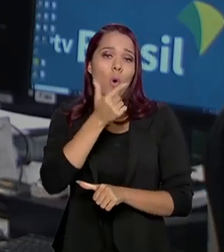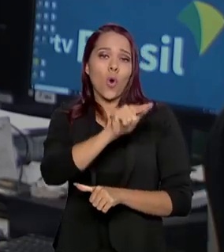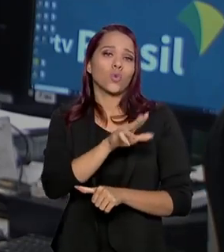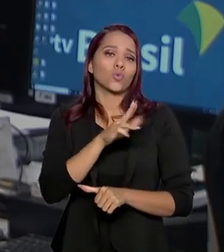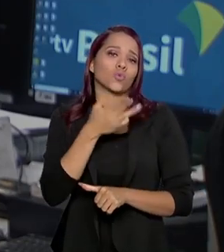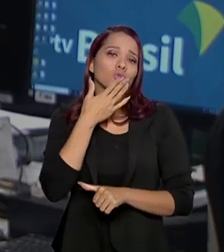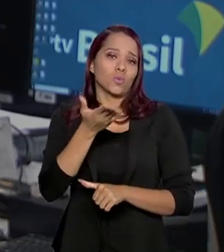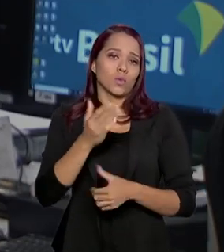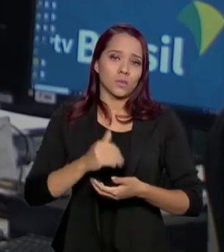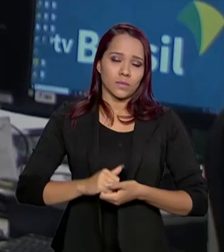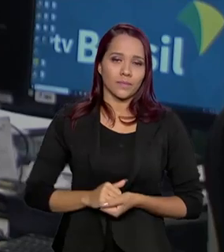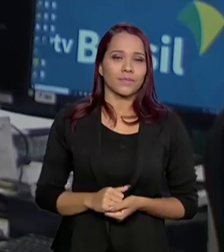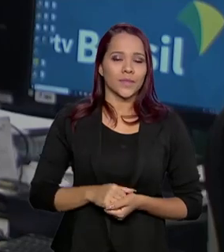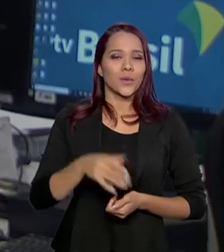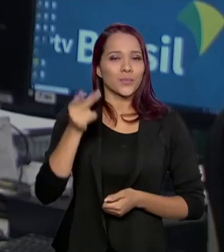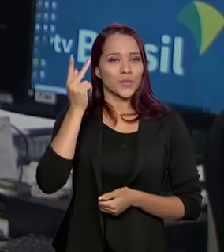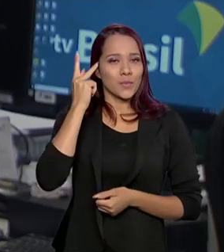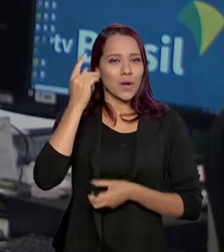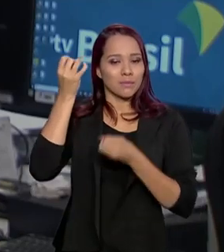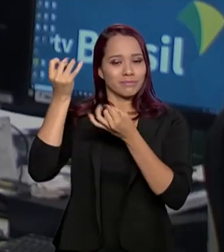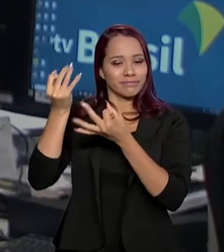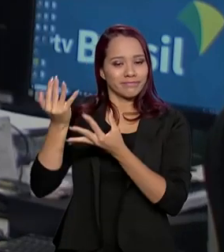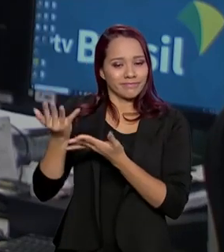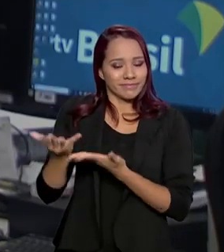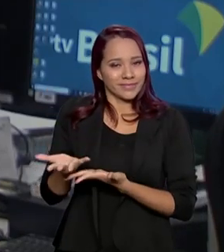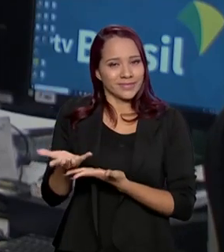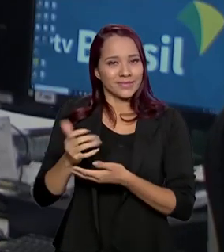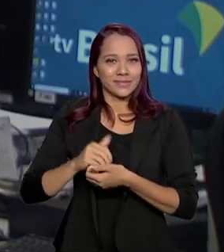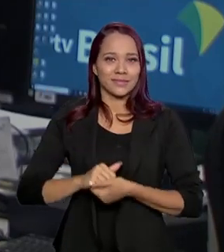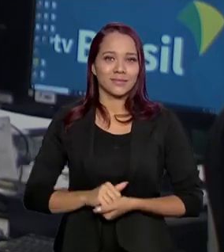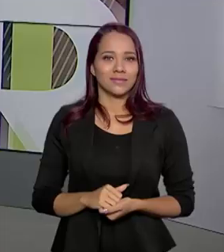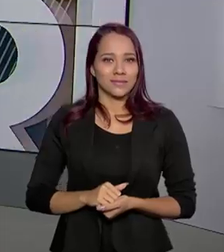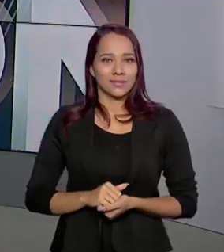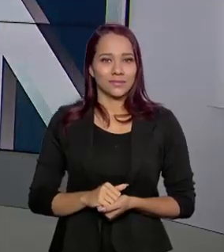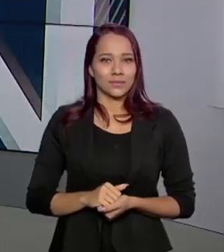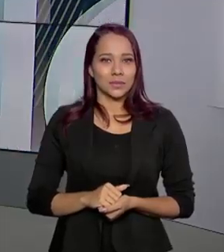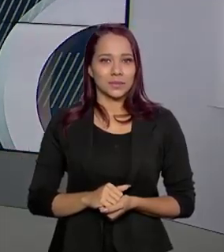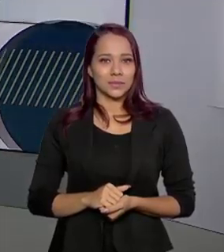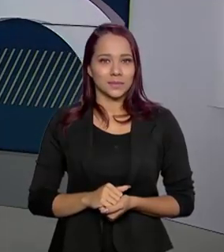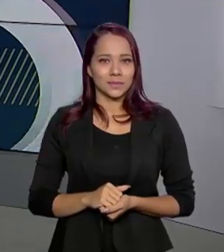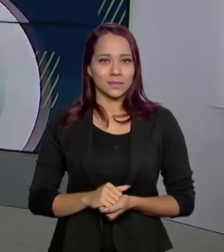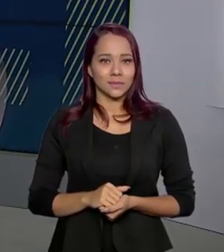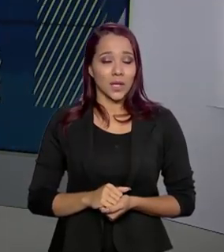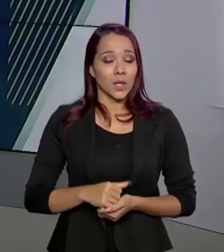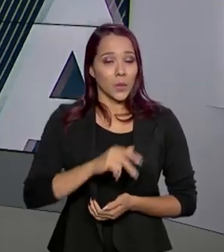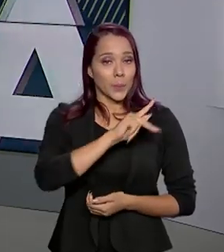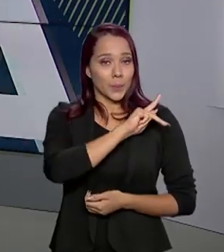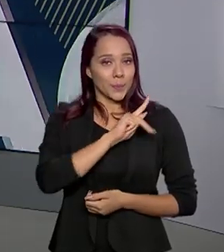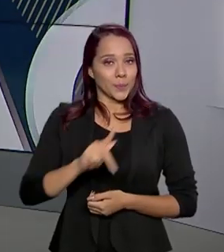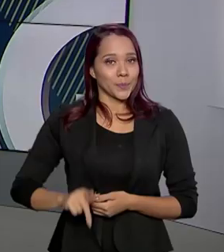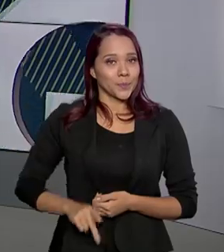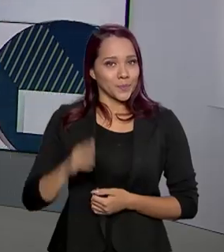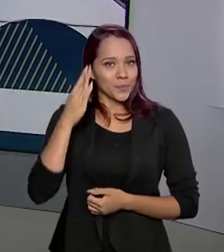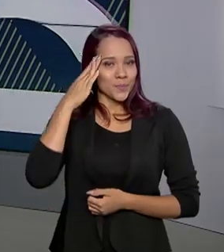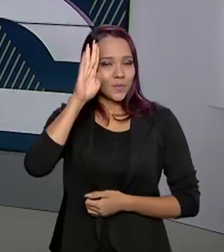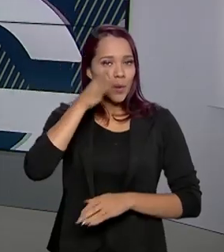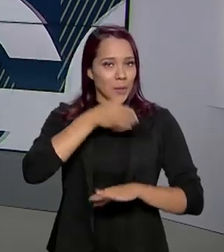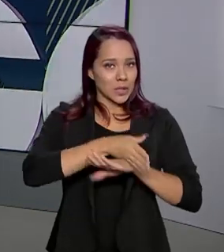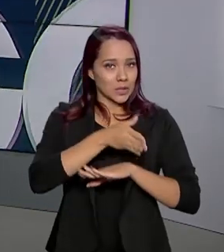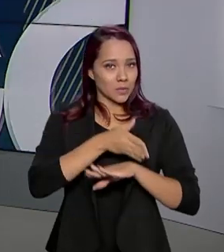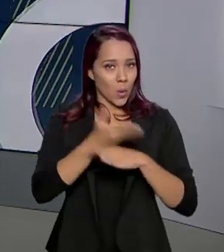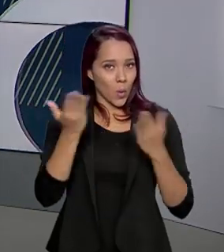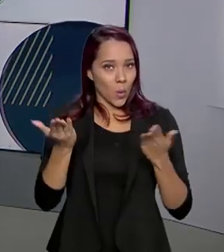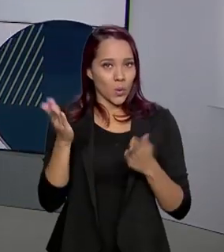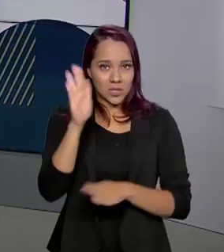um lote seguro. De São Paulo, Raquel Sets para o governo agora. O presidente Jair Bolsonaro participou na